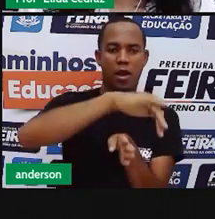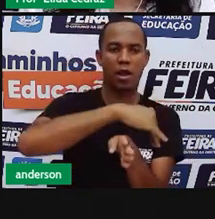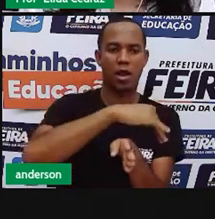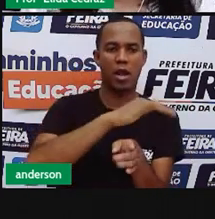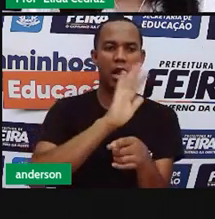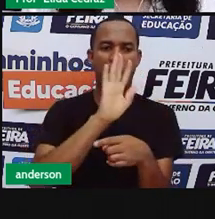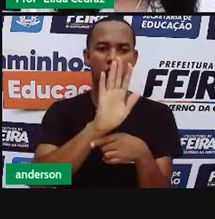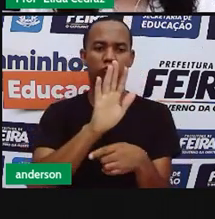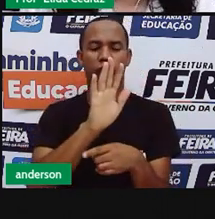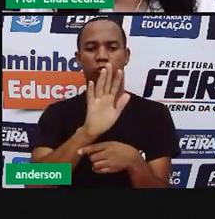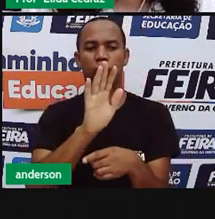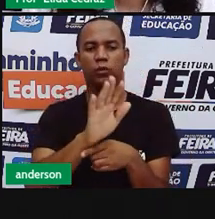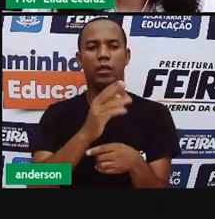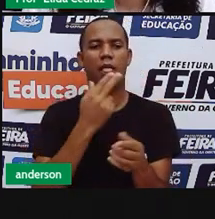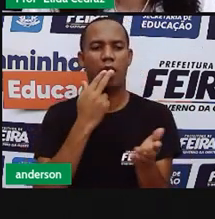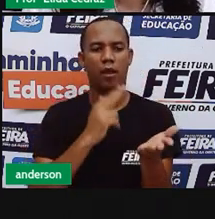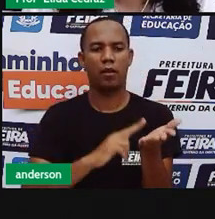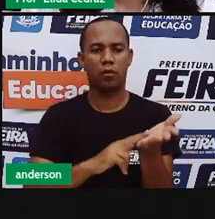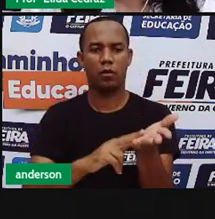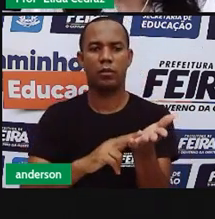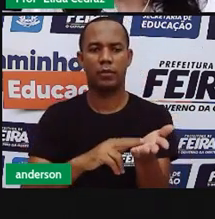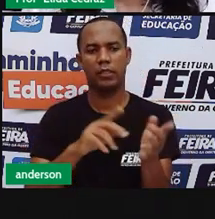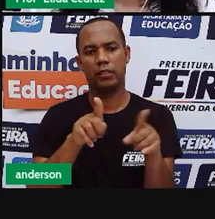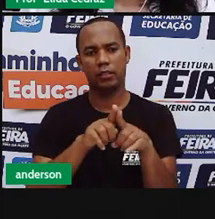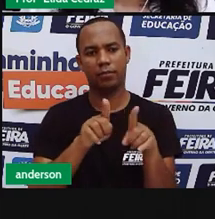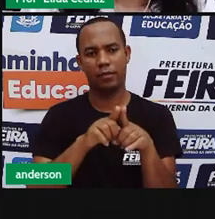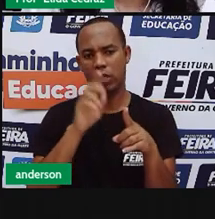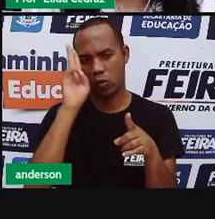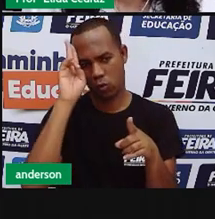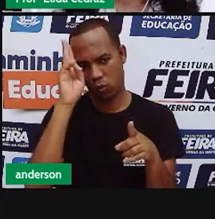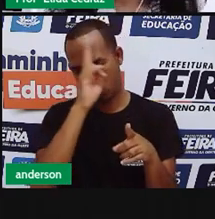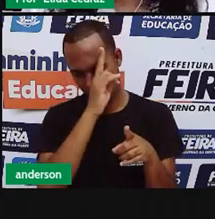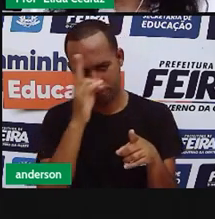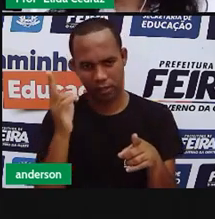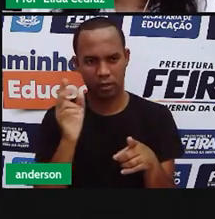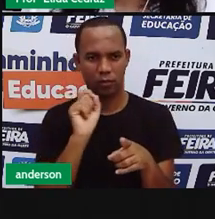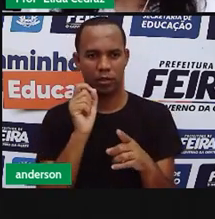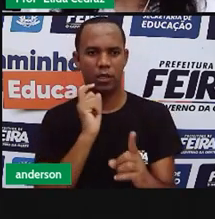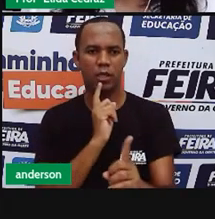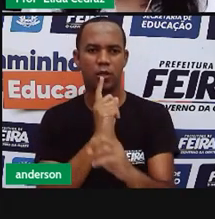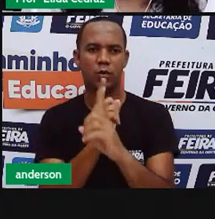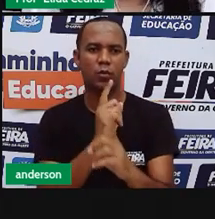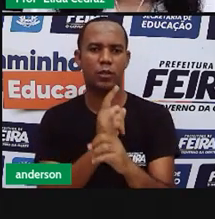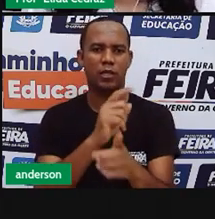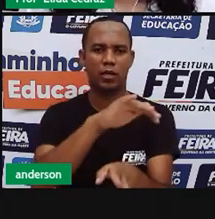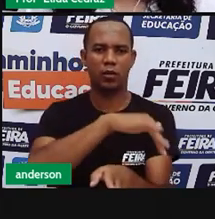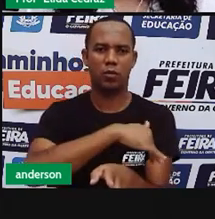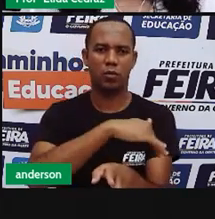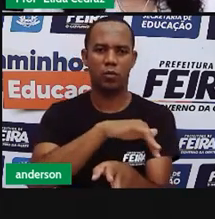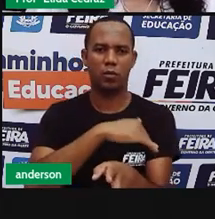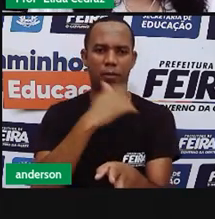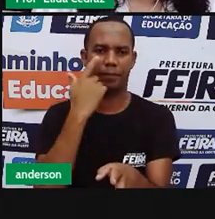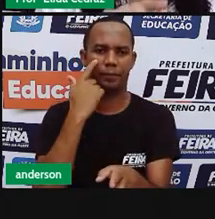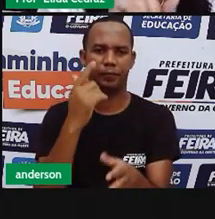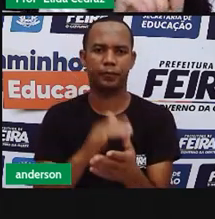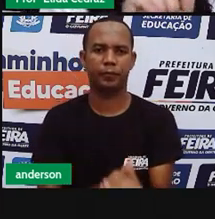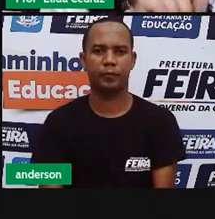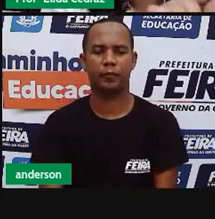os carteiros e os entregadores a encontrarem as ruas. Olha só.